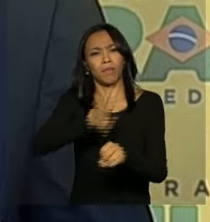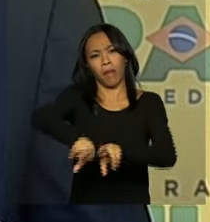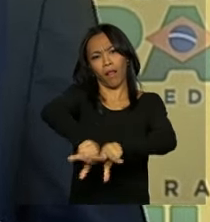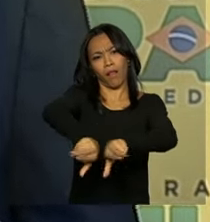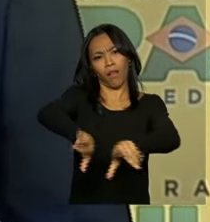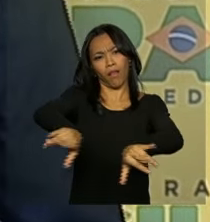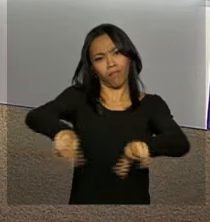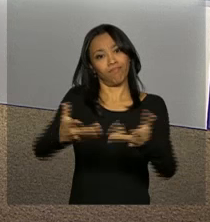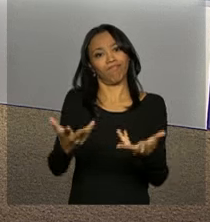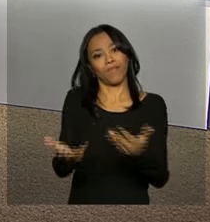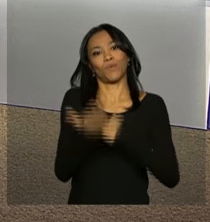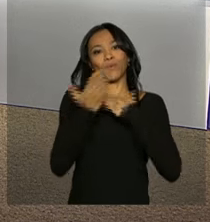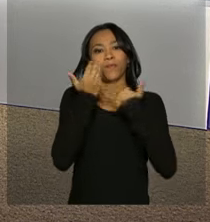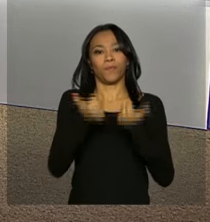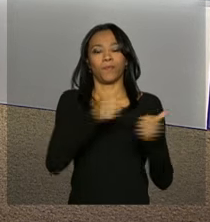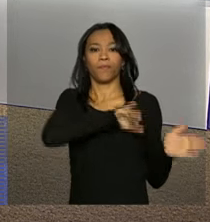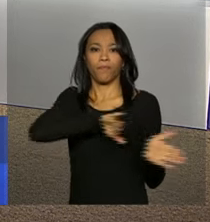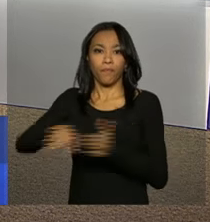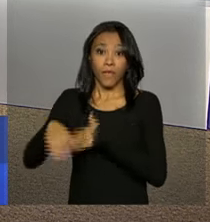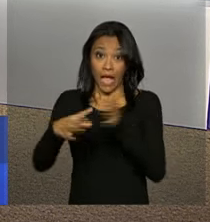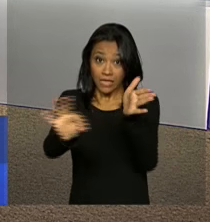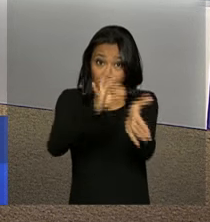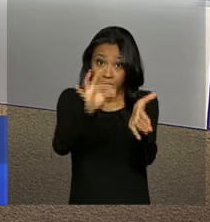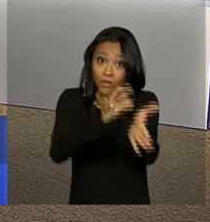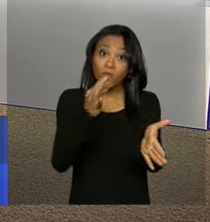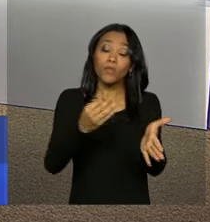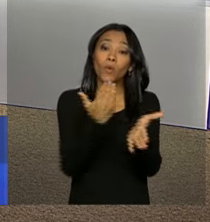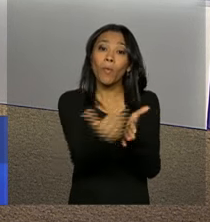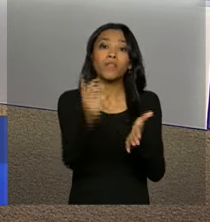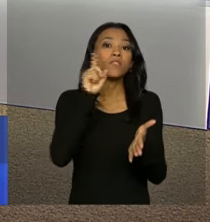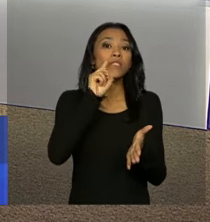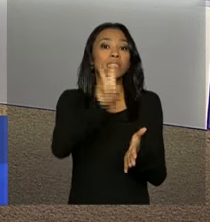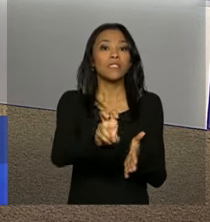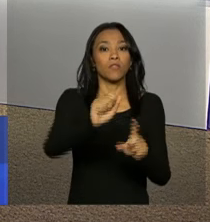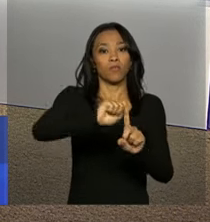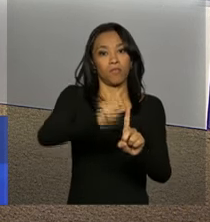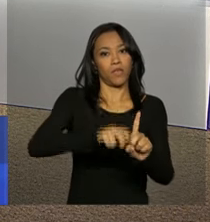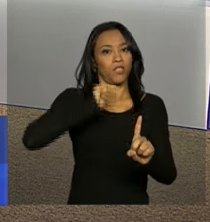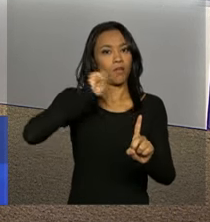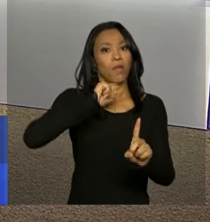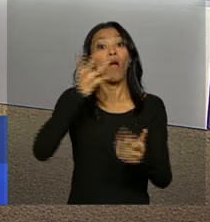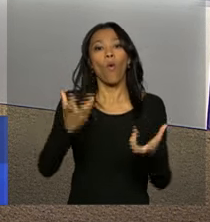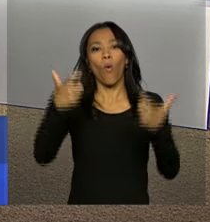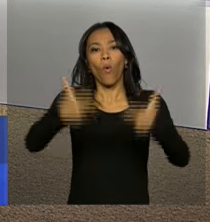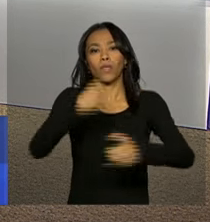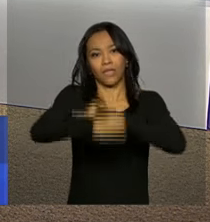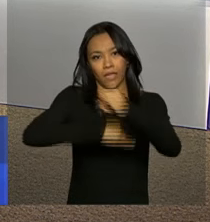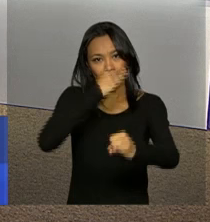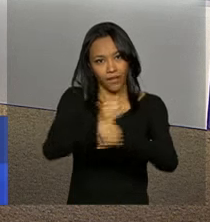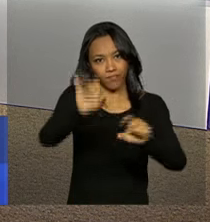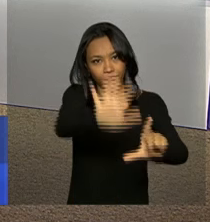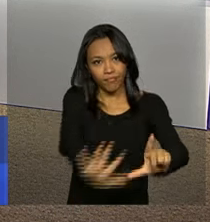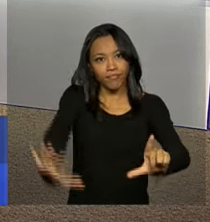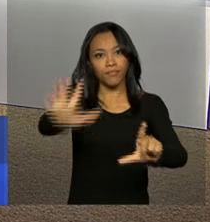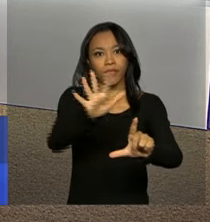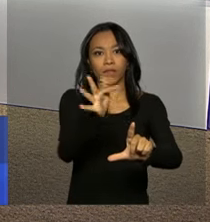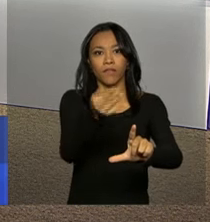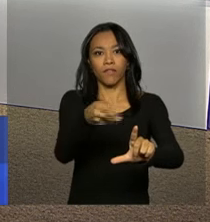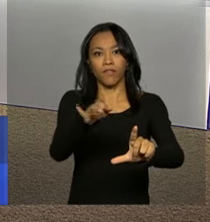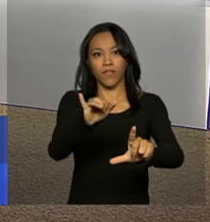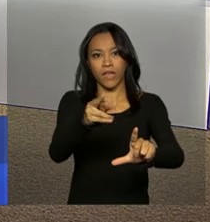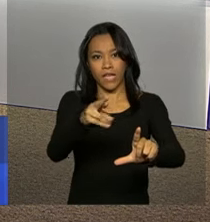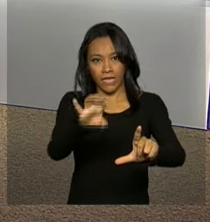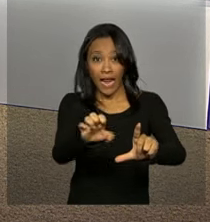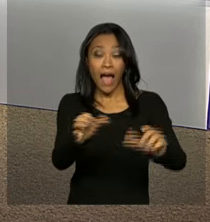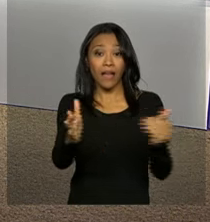educação à distância. As inscrições começam no dia 5 de abril na internet pela plataforma Freire. E podem ser feitas até o dia